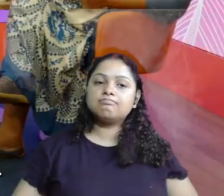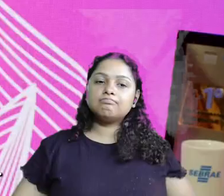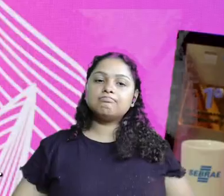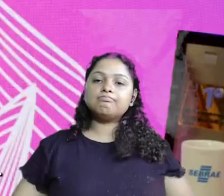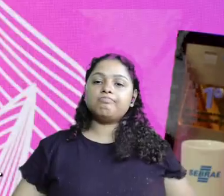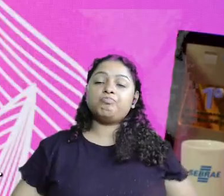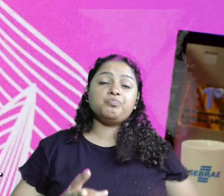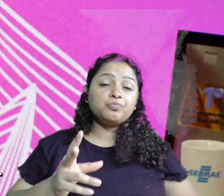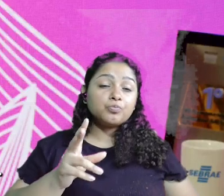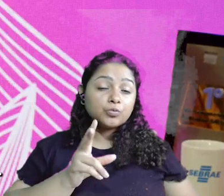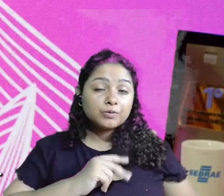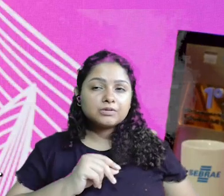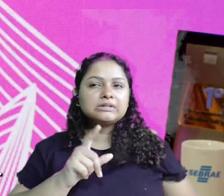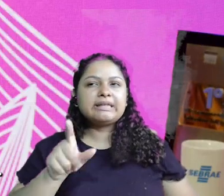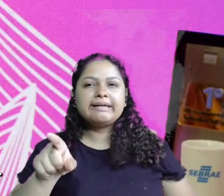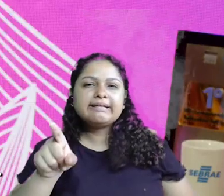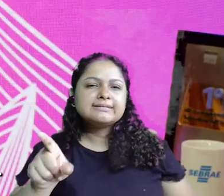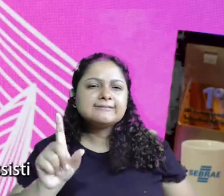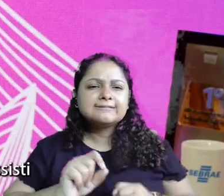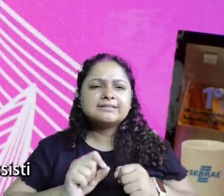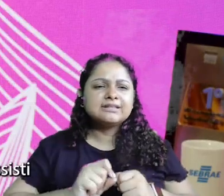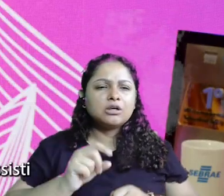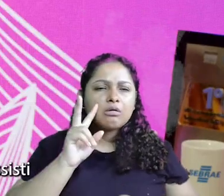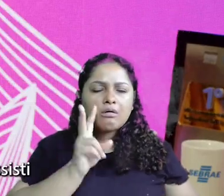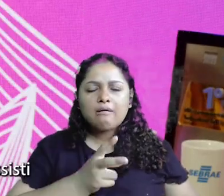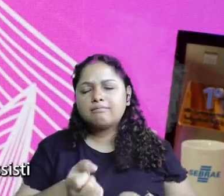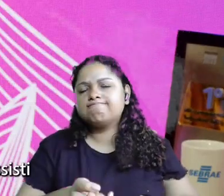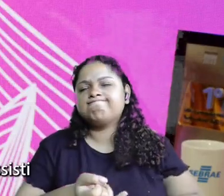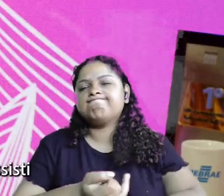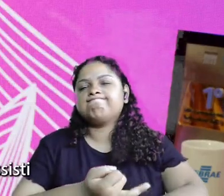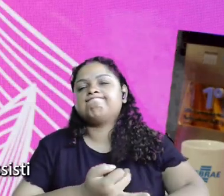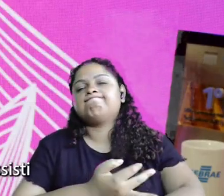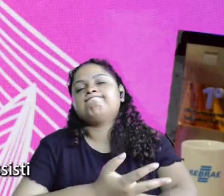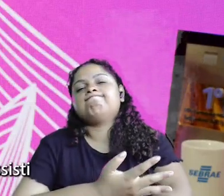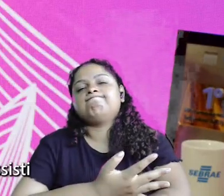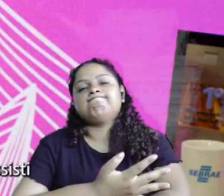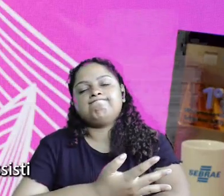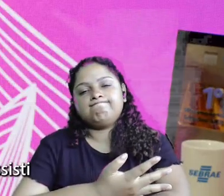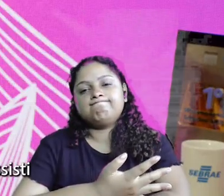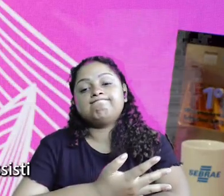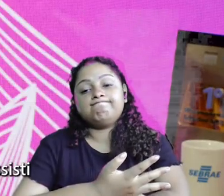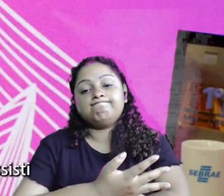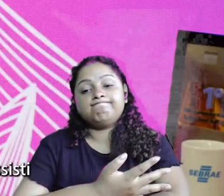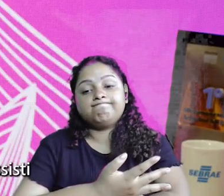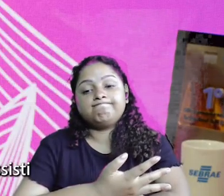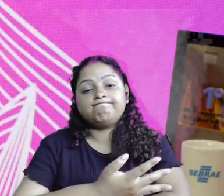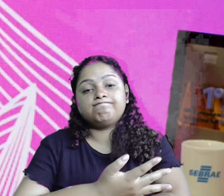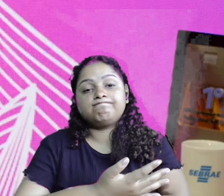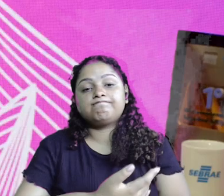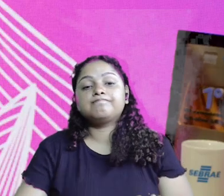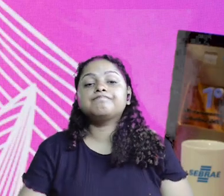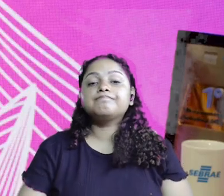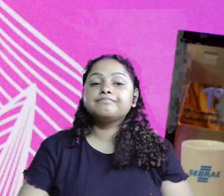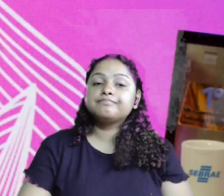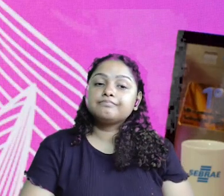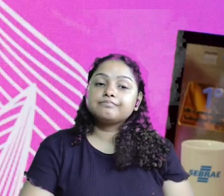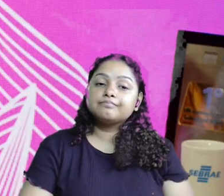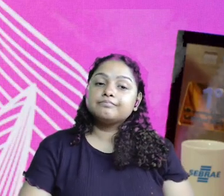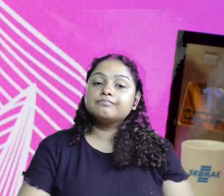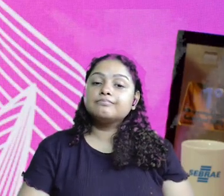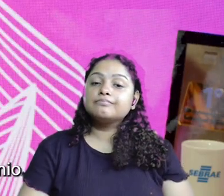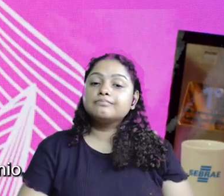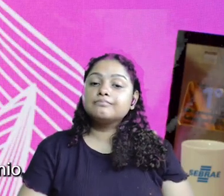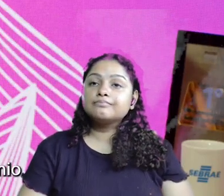Tem um take aqui que o pessoal fez e eu fiquei tão emocionada quando eu assisti da final,